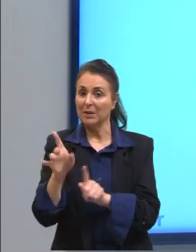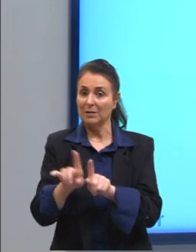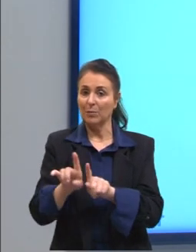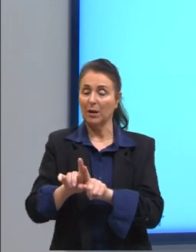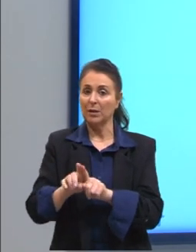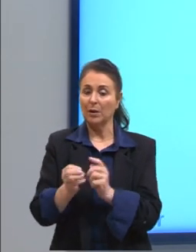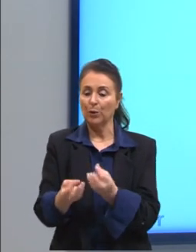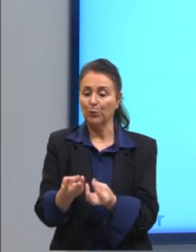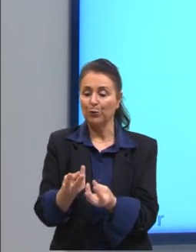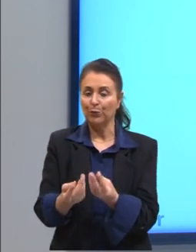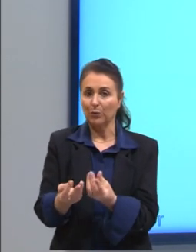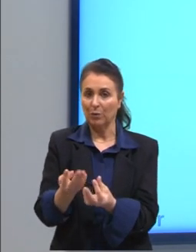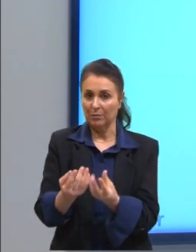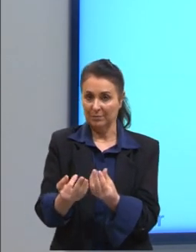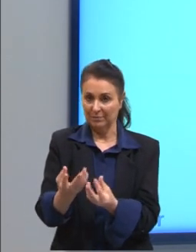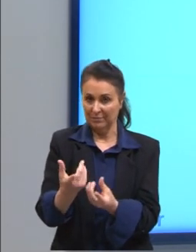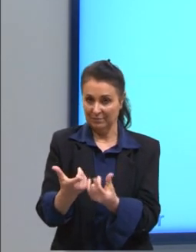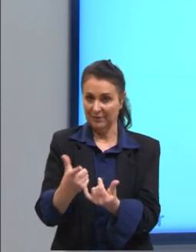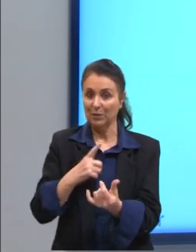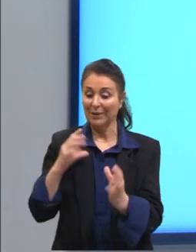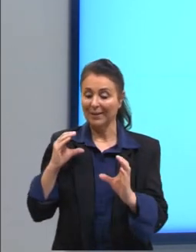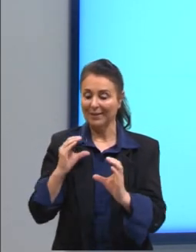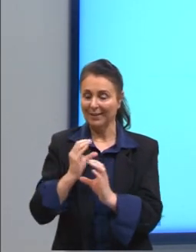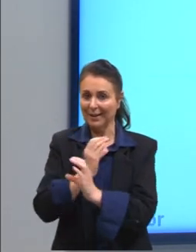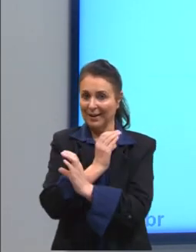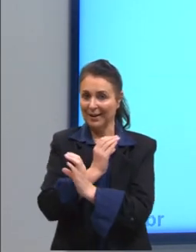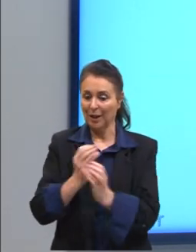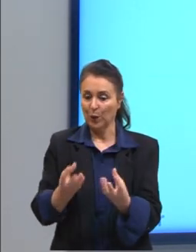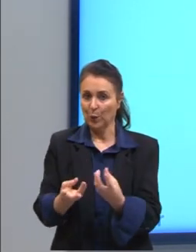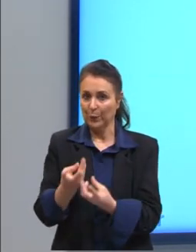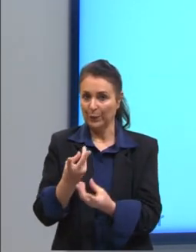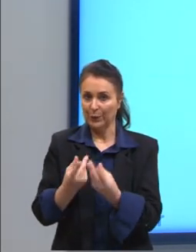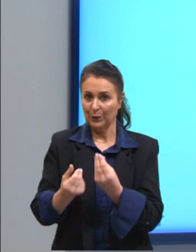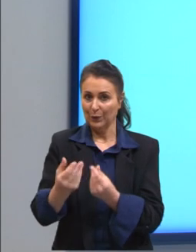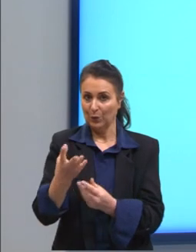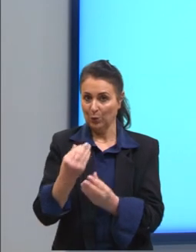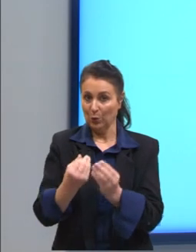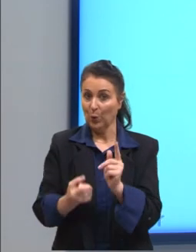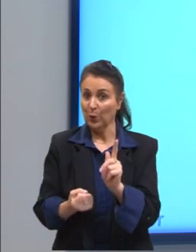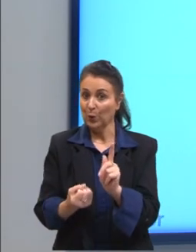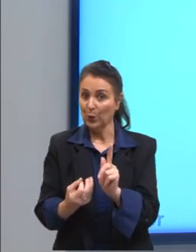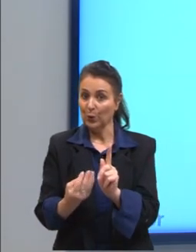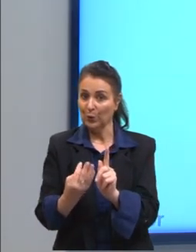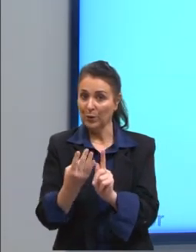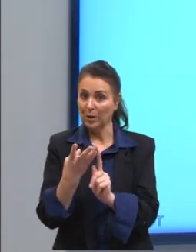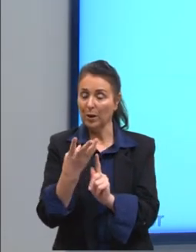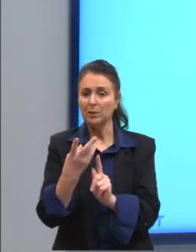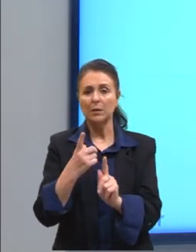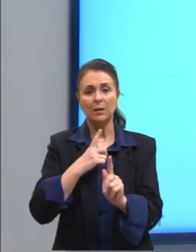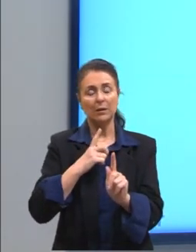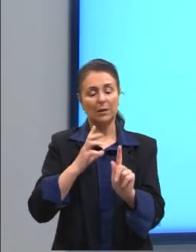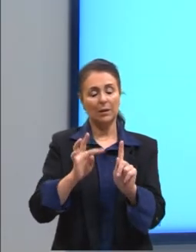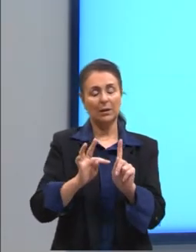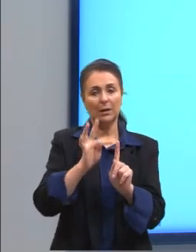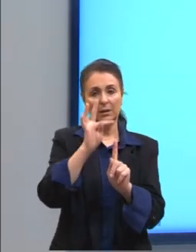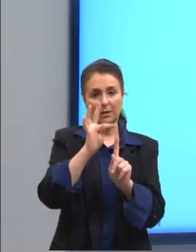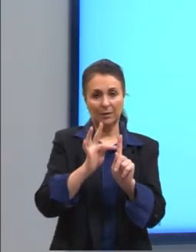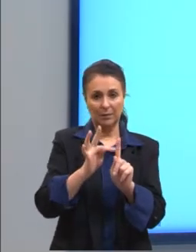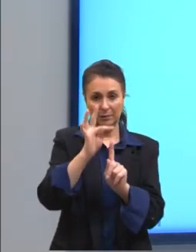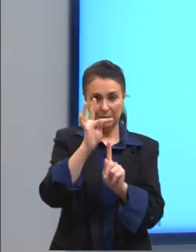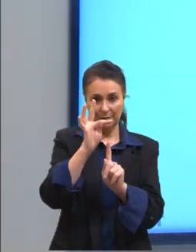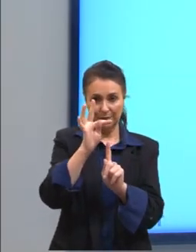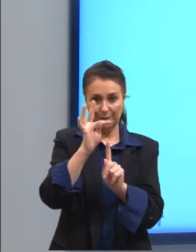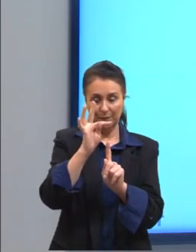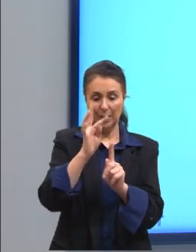uma chama, quer dizer que a gente está fornecendo calor para esse gás. E aqui a temperatura. Bom, a